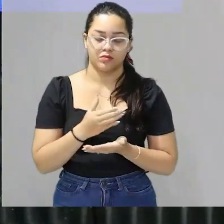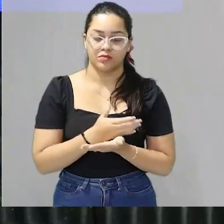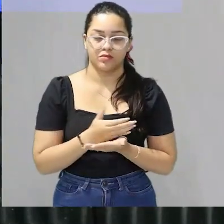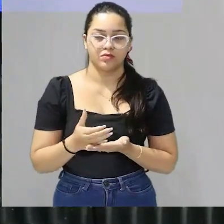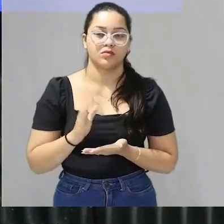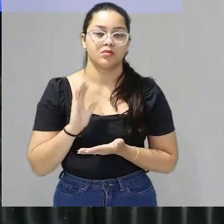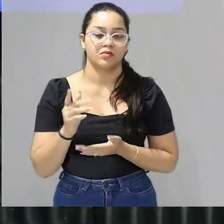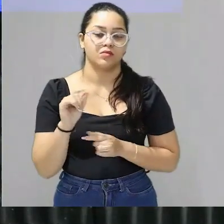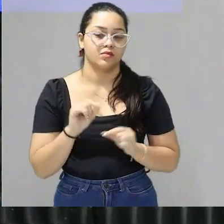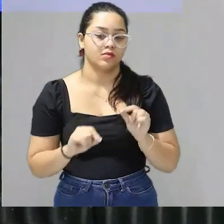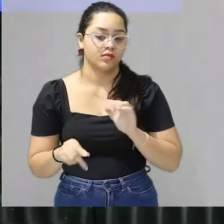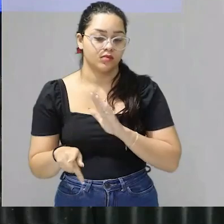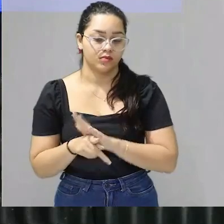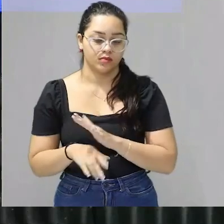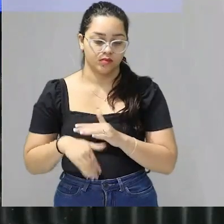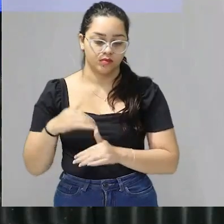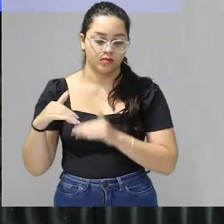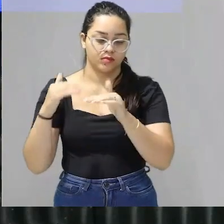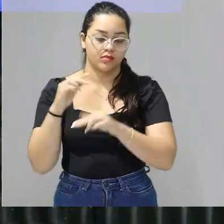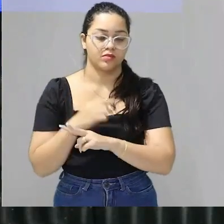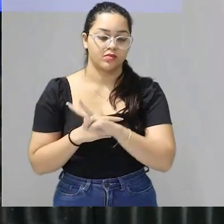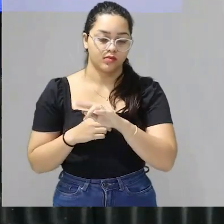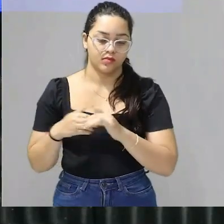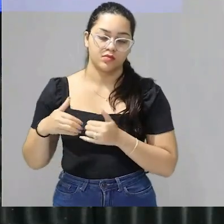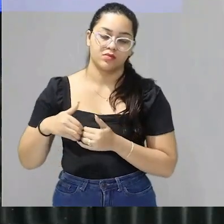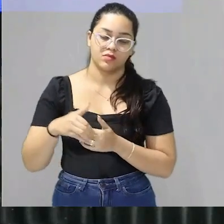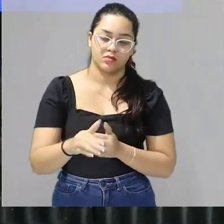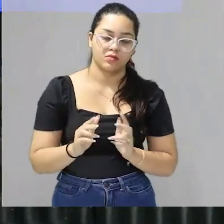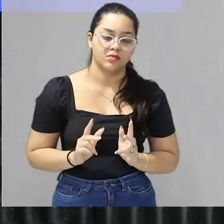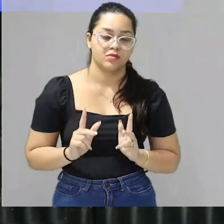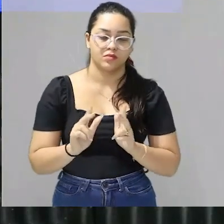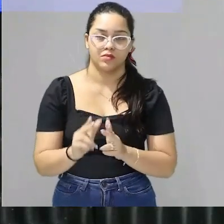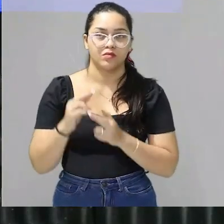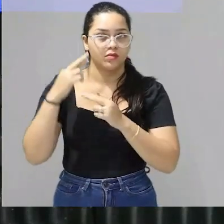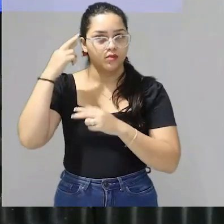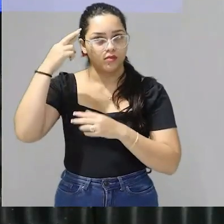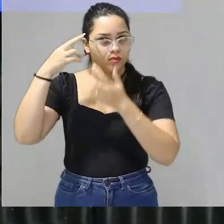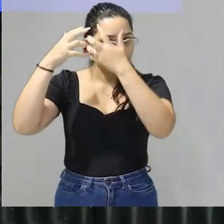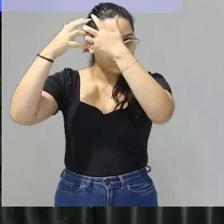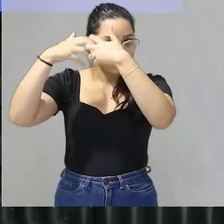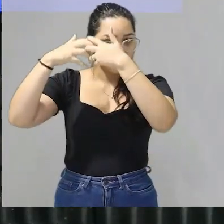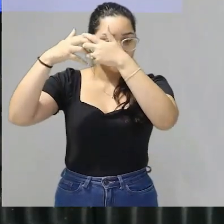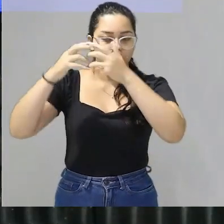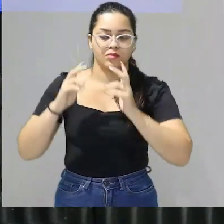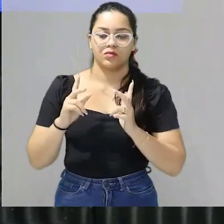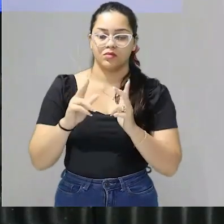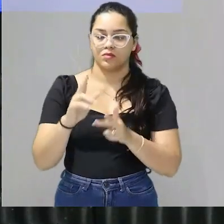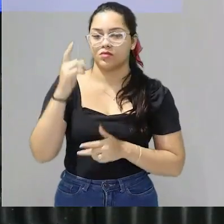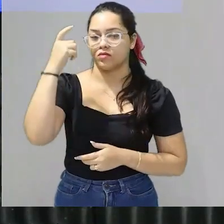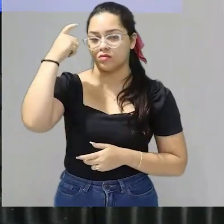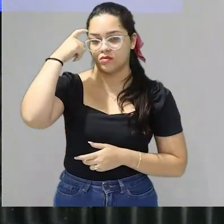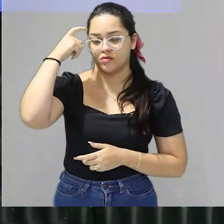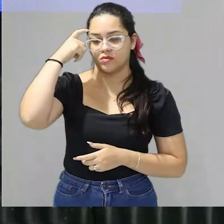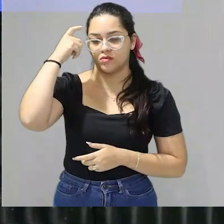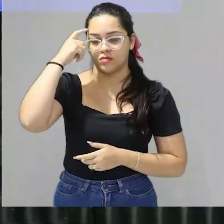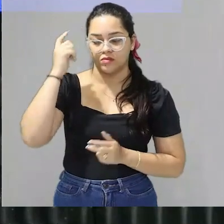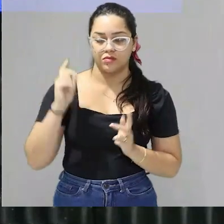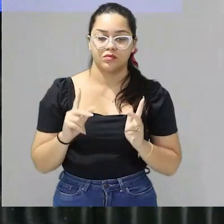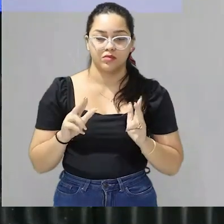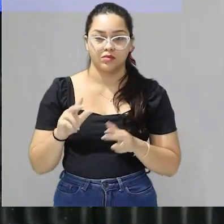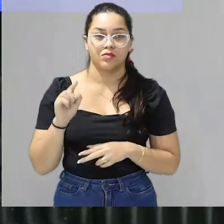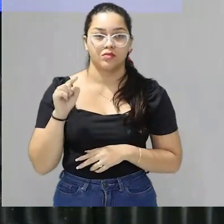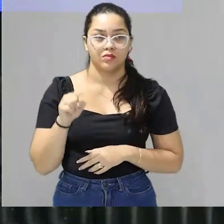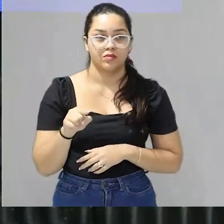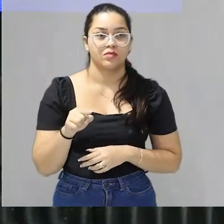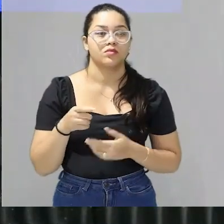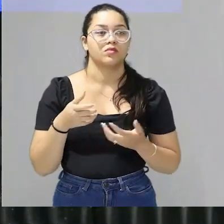quando você passar para o desenvolvimento você vai continuar com aquele mesmo raciocínio com aquela mesma ideia com aquele mesmo ponto que